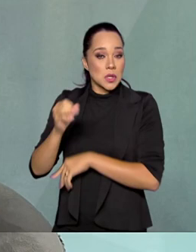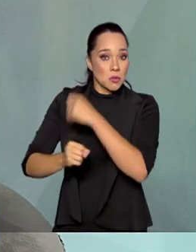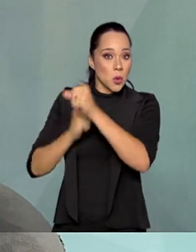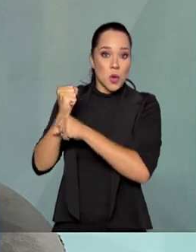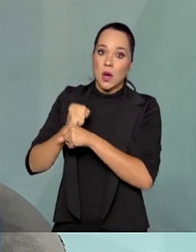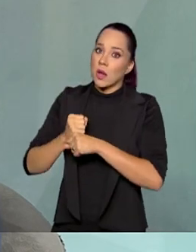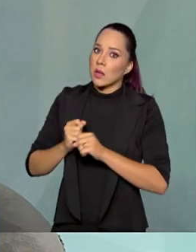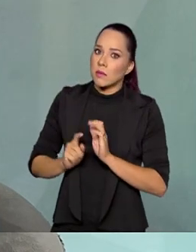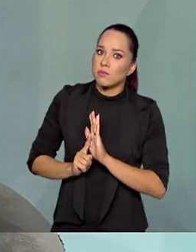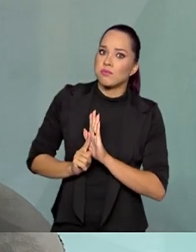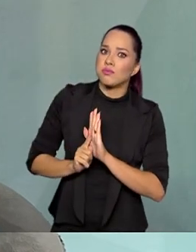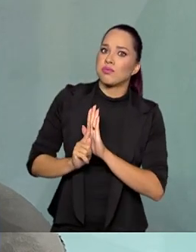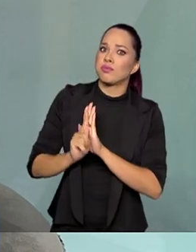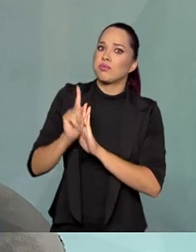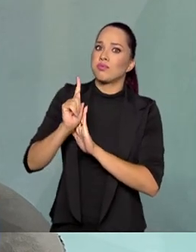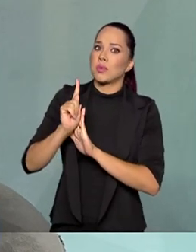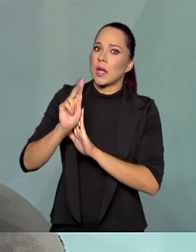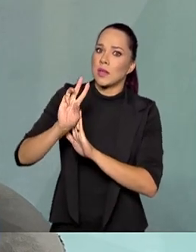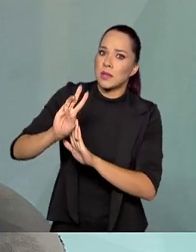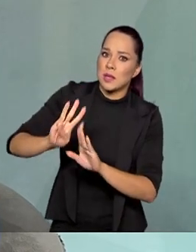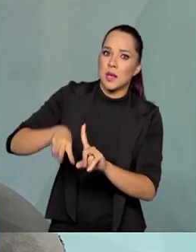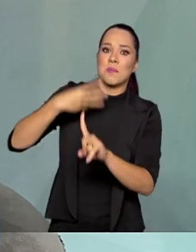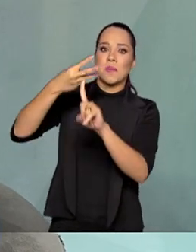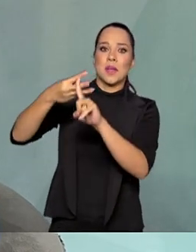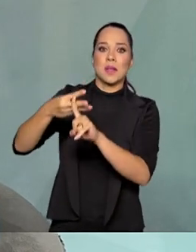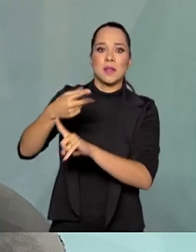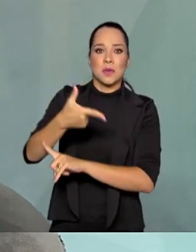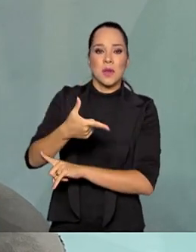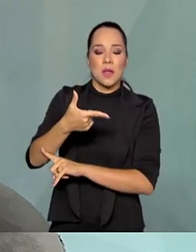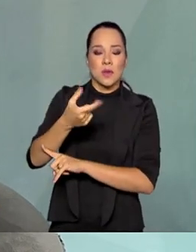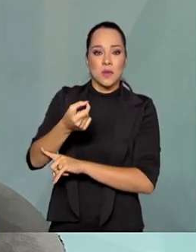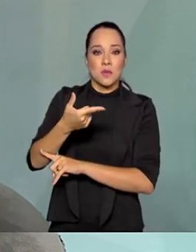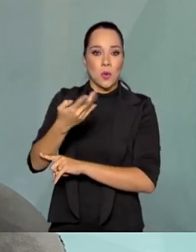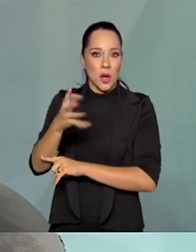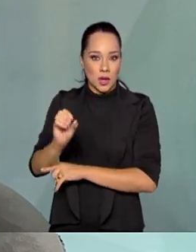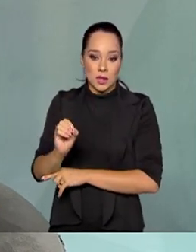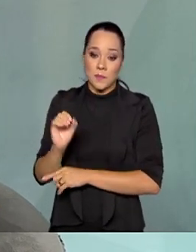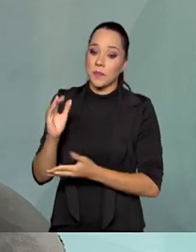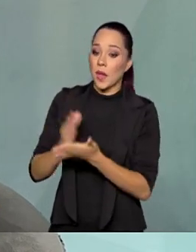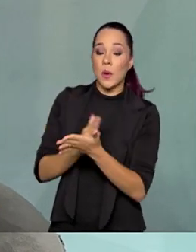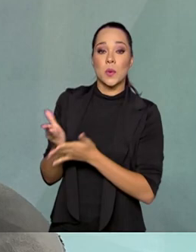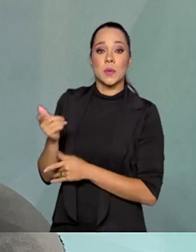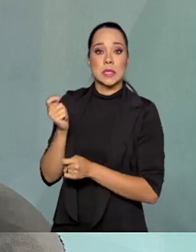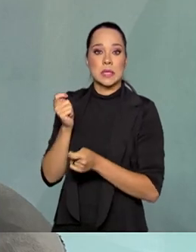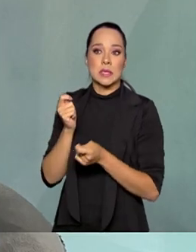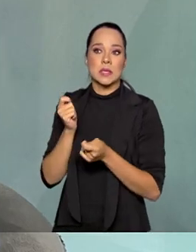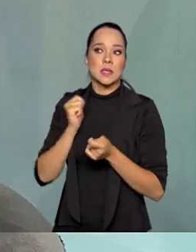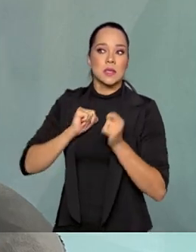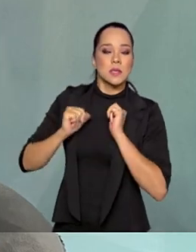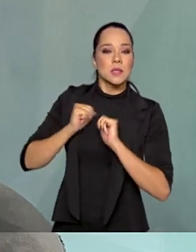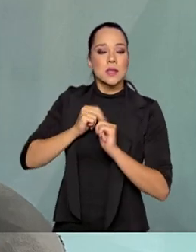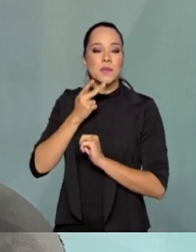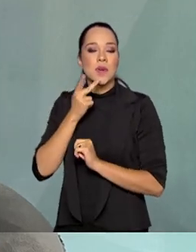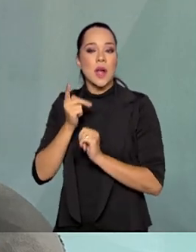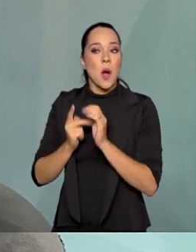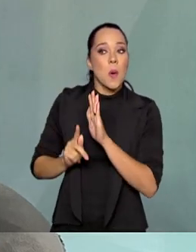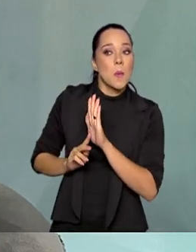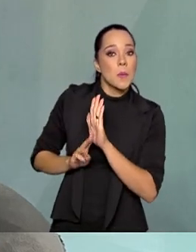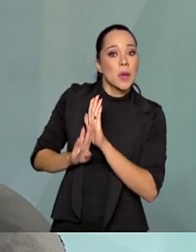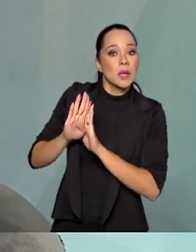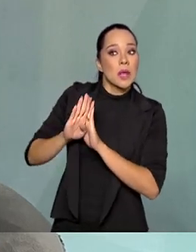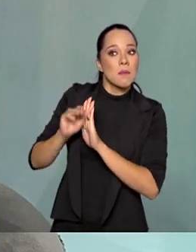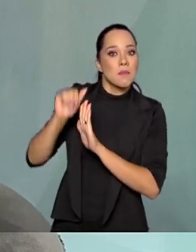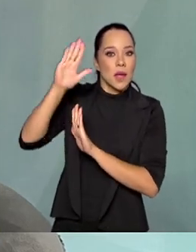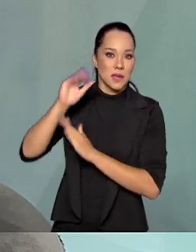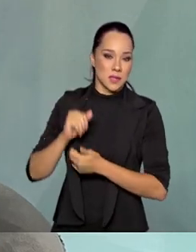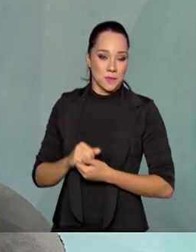constante, que ele triplique quando chegar em 2040. Algumas estimativas, consultorias, falam em aumentar ainda mais.